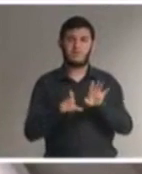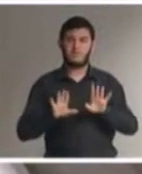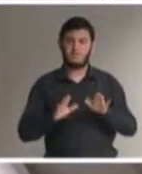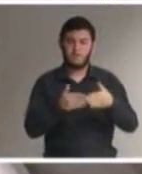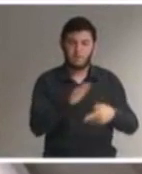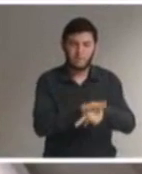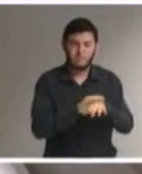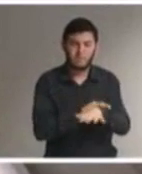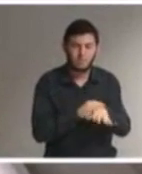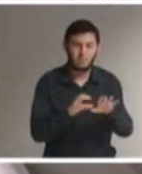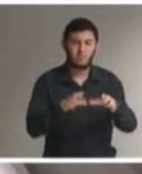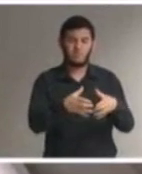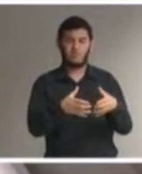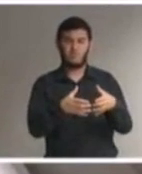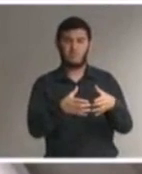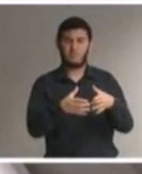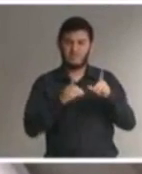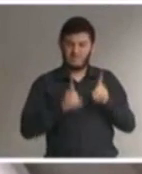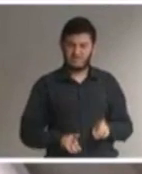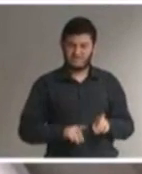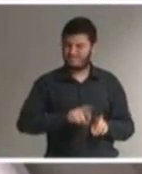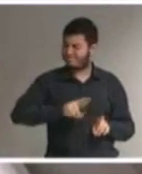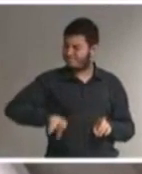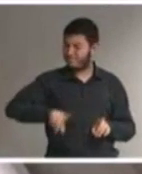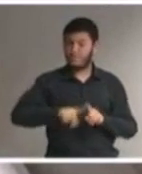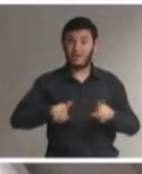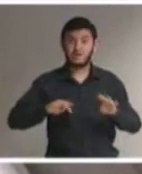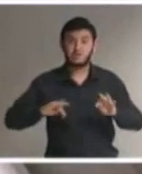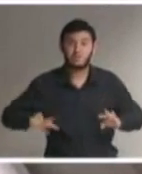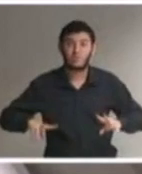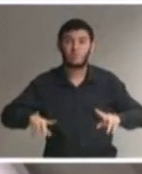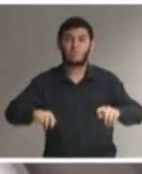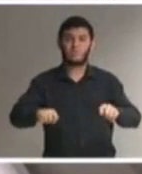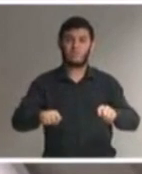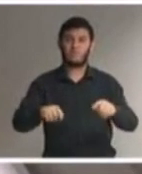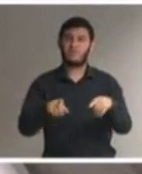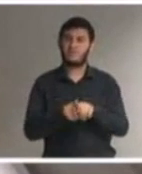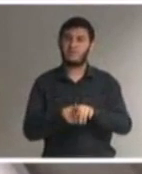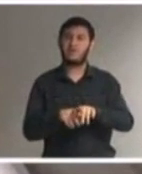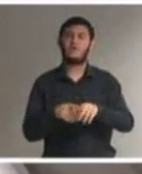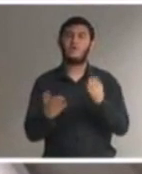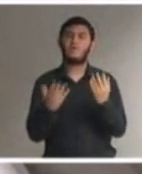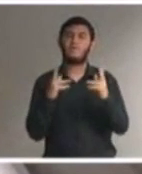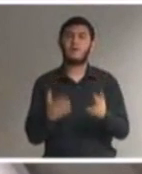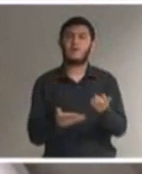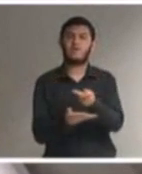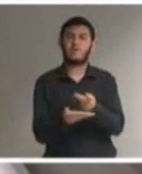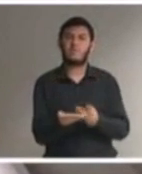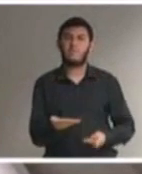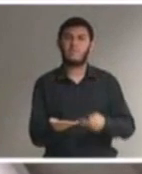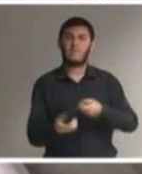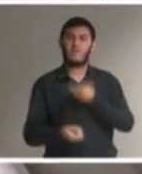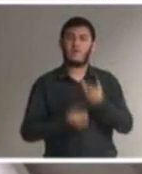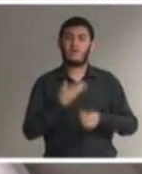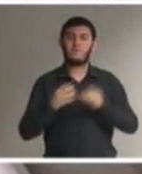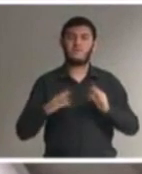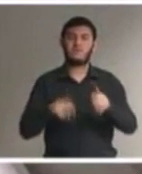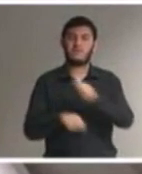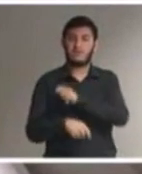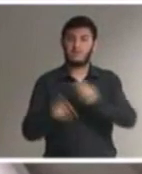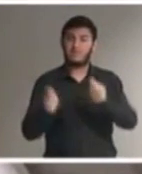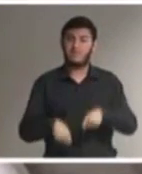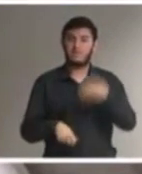de todas as pessoas, para que, como no poema, cada aluno possa abrir a pesada porta das escolas